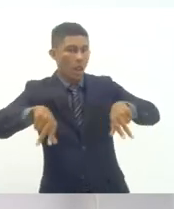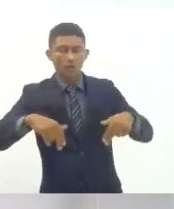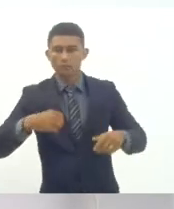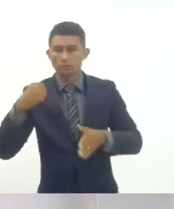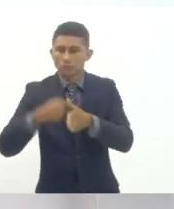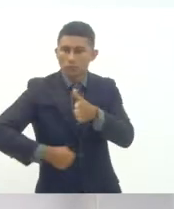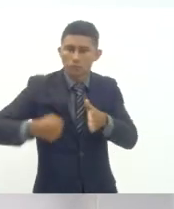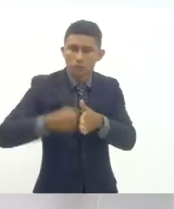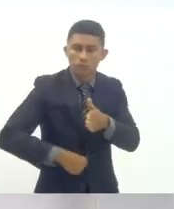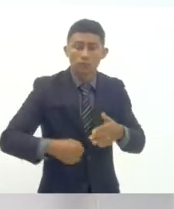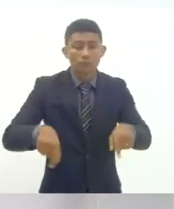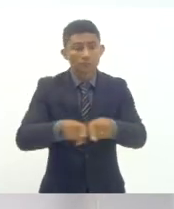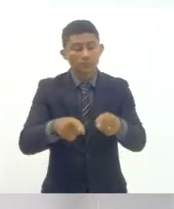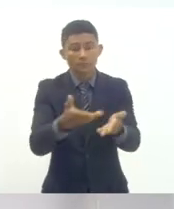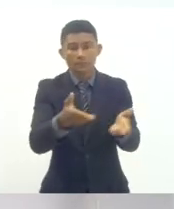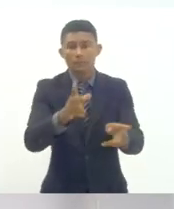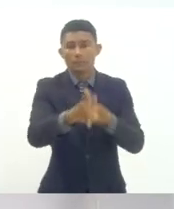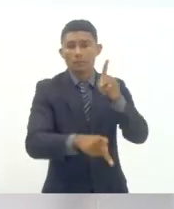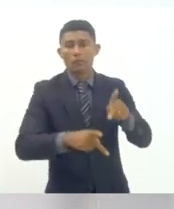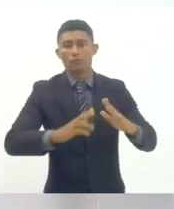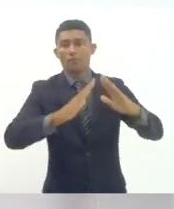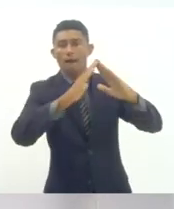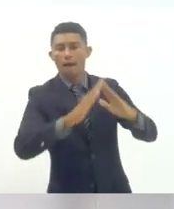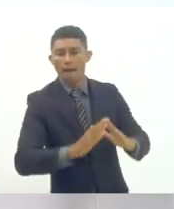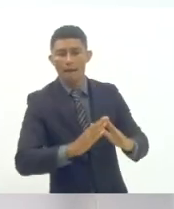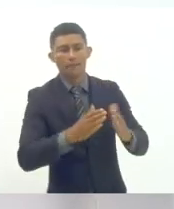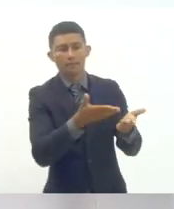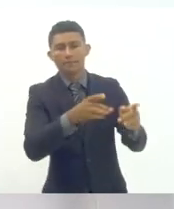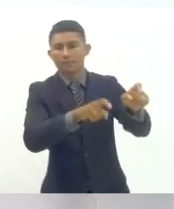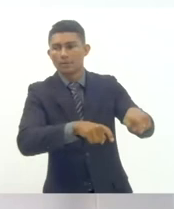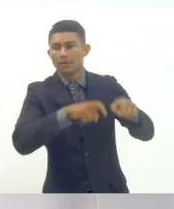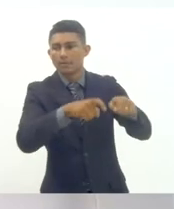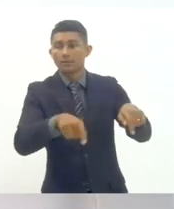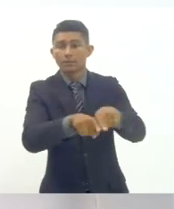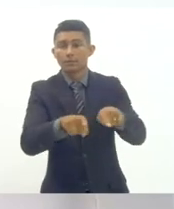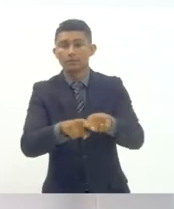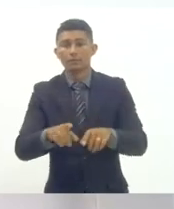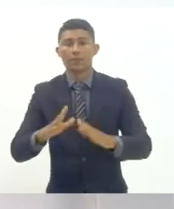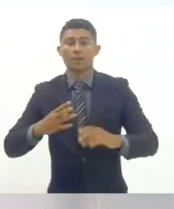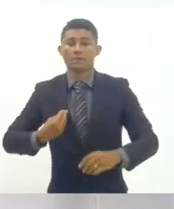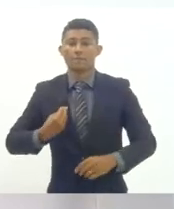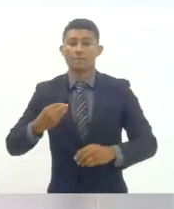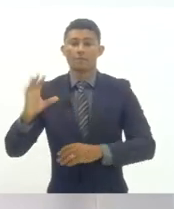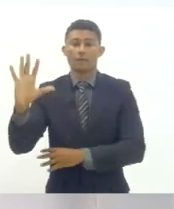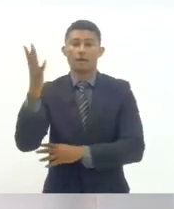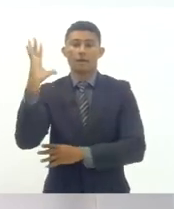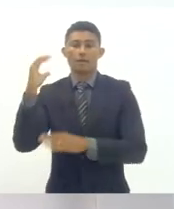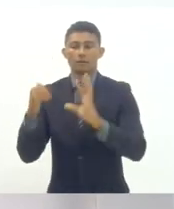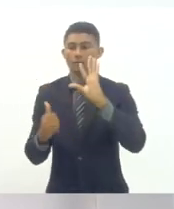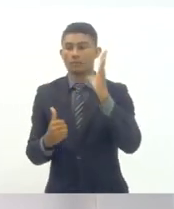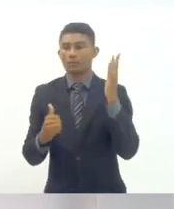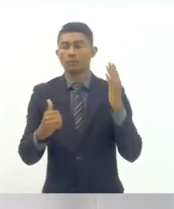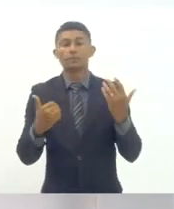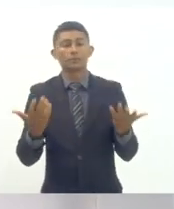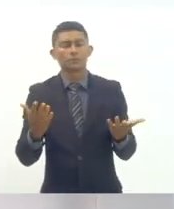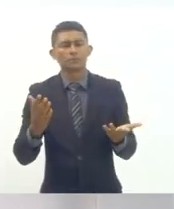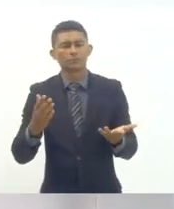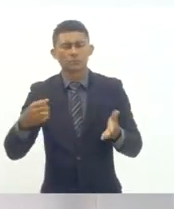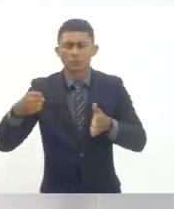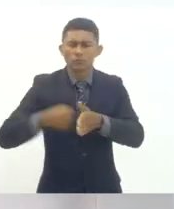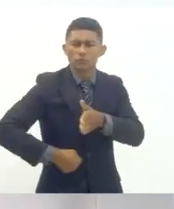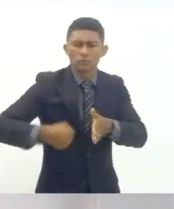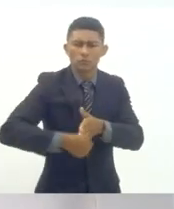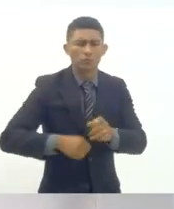às populações do campo das águas e das florestas incluem suas prioridades de luta a universalização